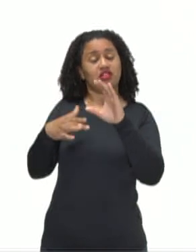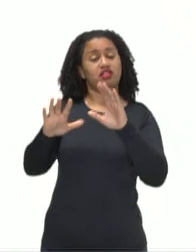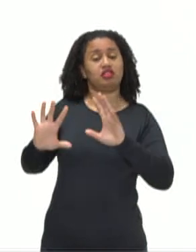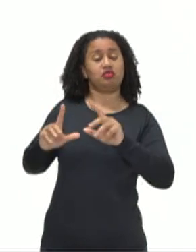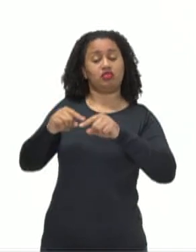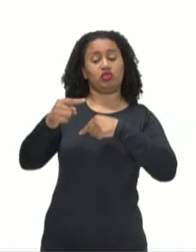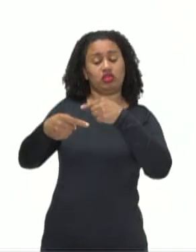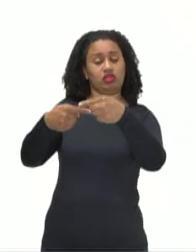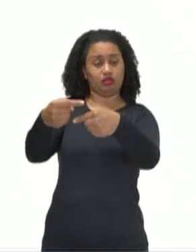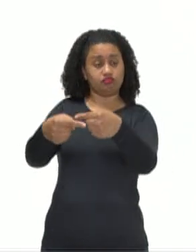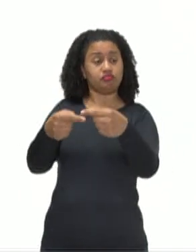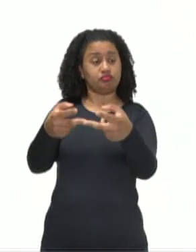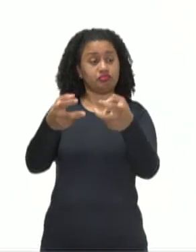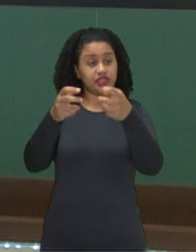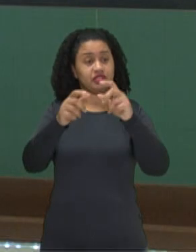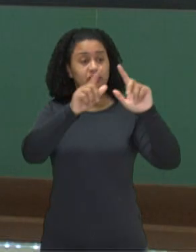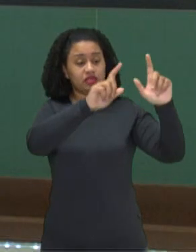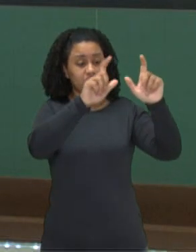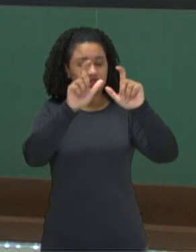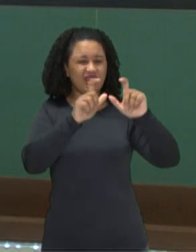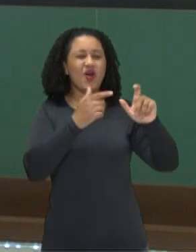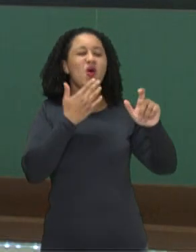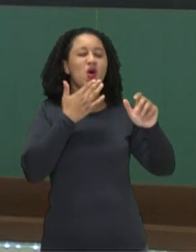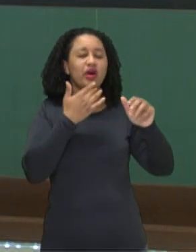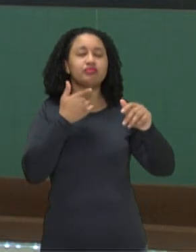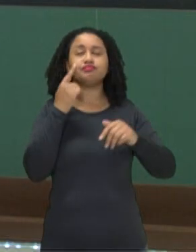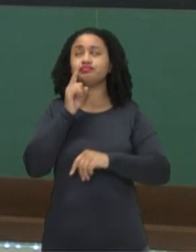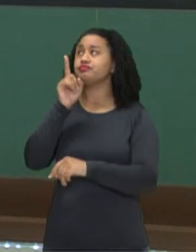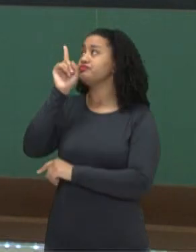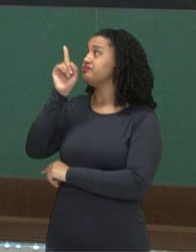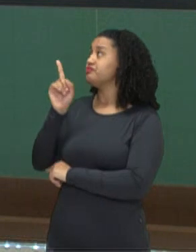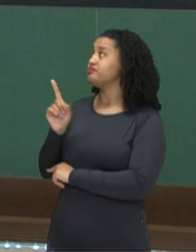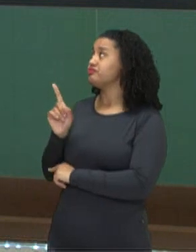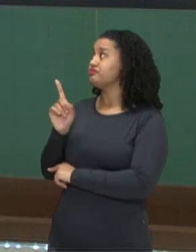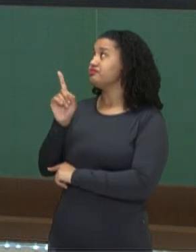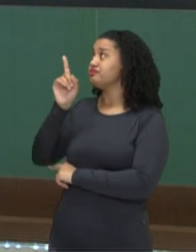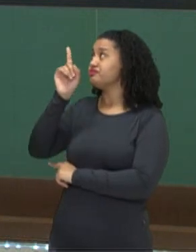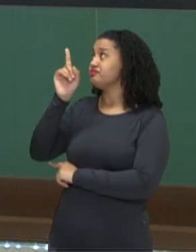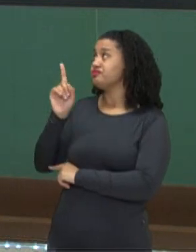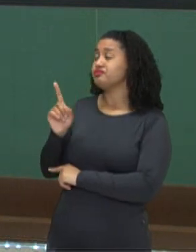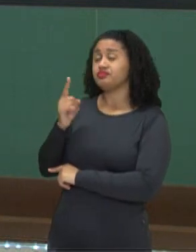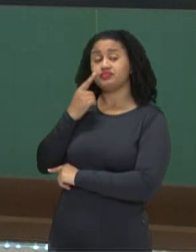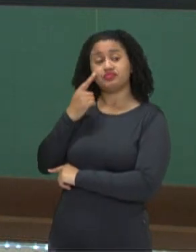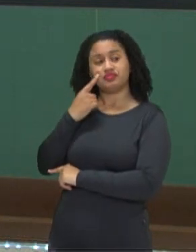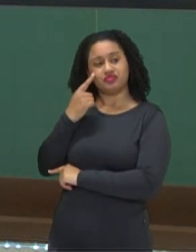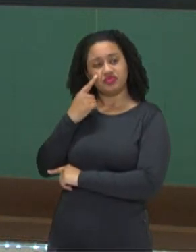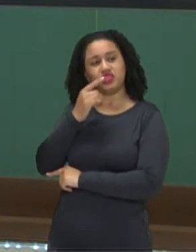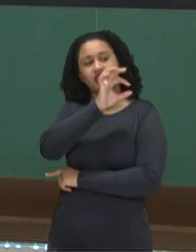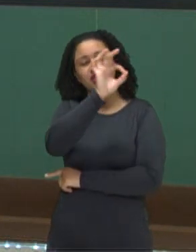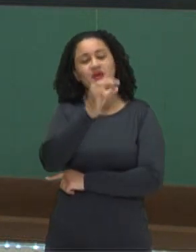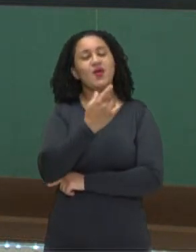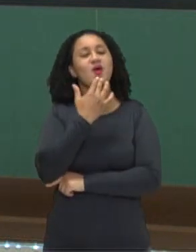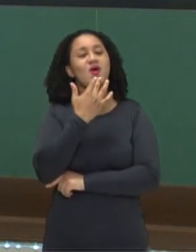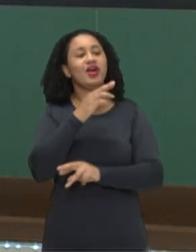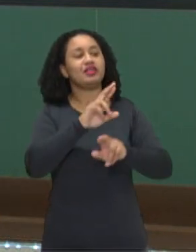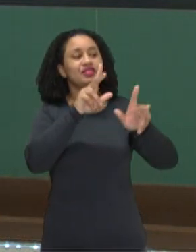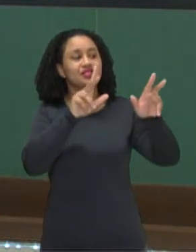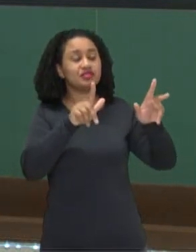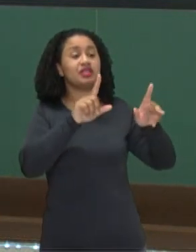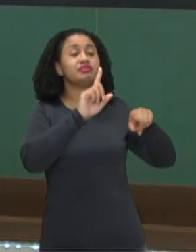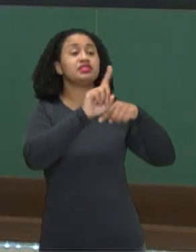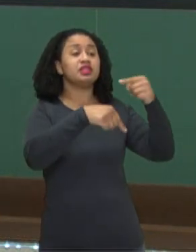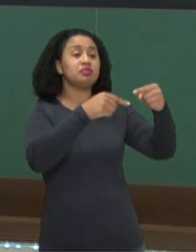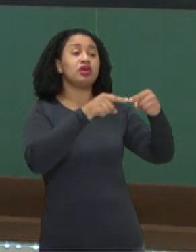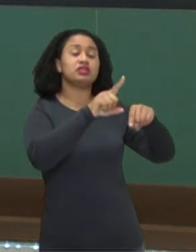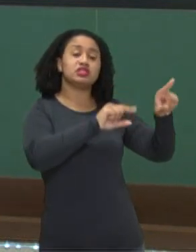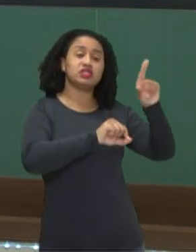descendentes. Olha só esse esquema. Antes da seleção, indivíduos aqui representados por bolinhas de cores diferentes. Depois